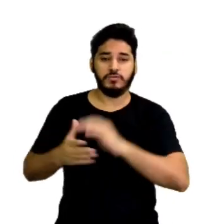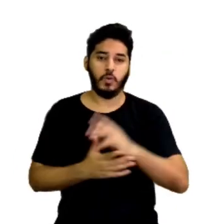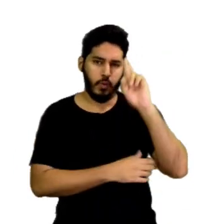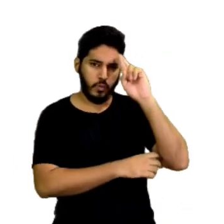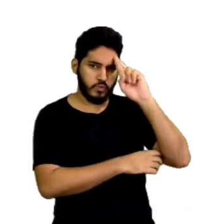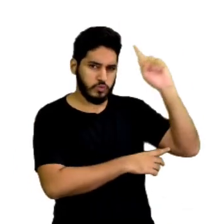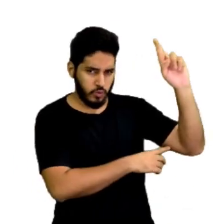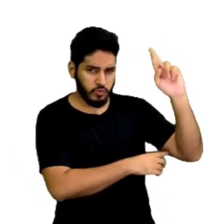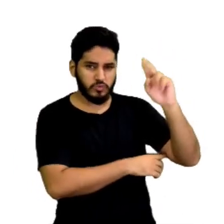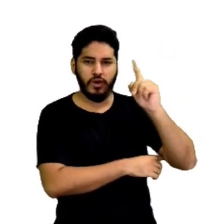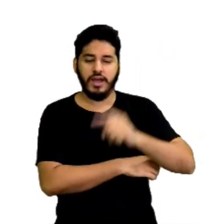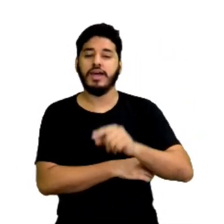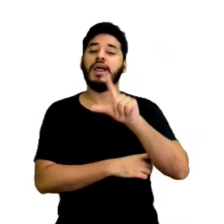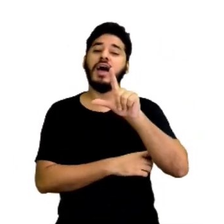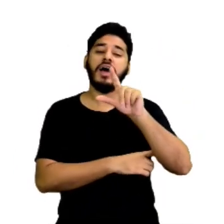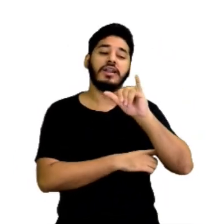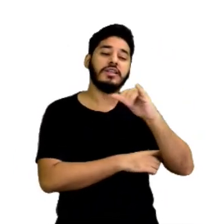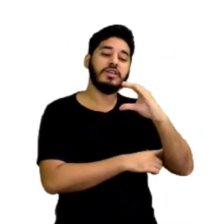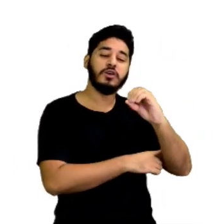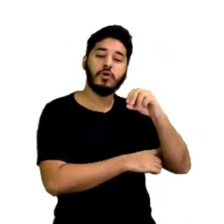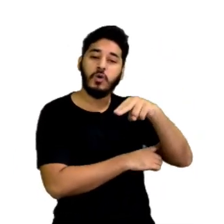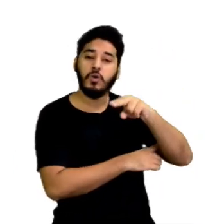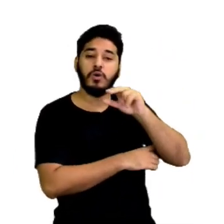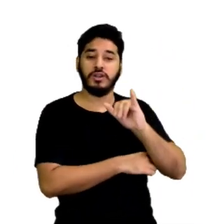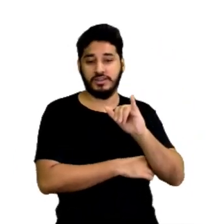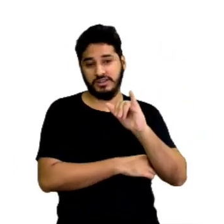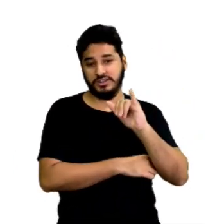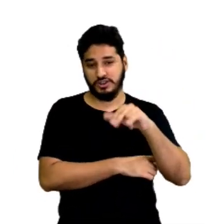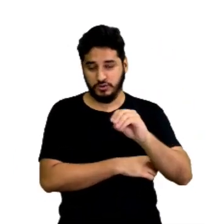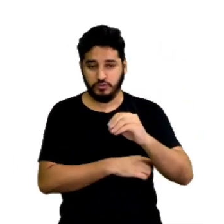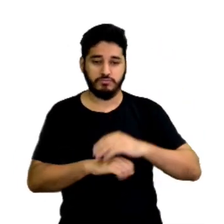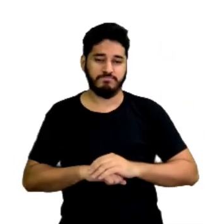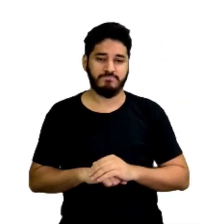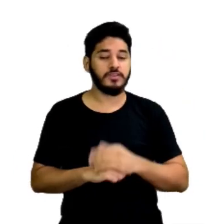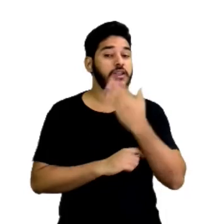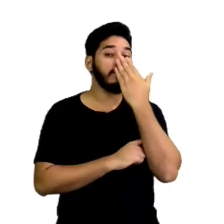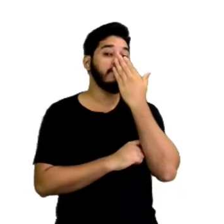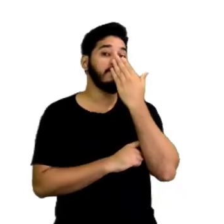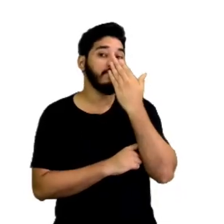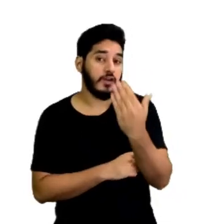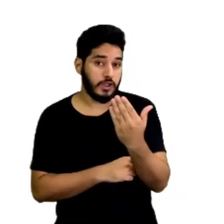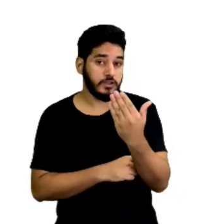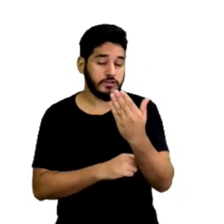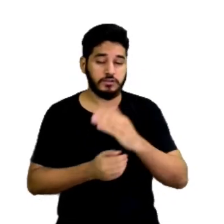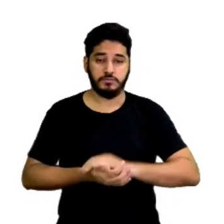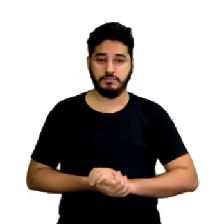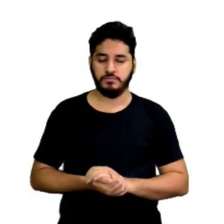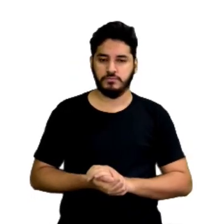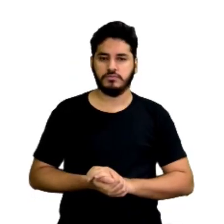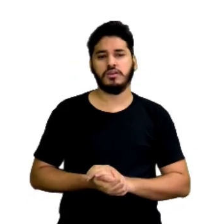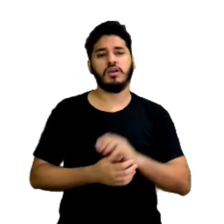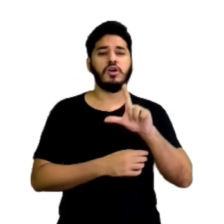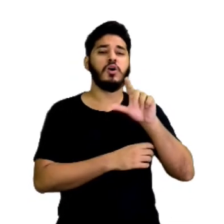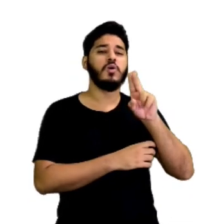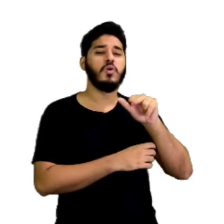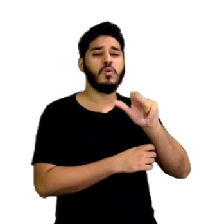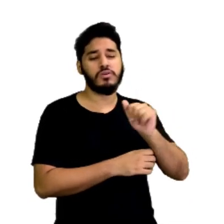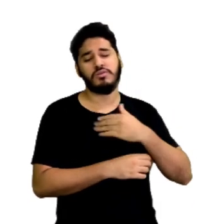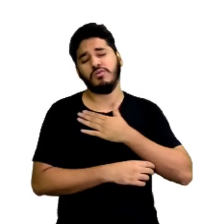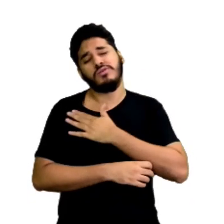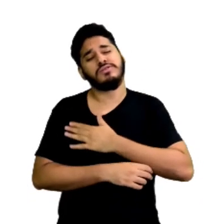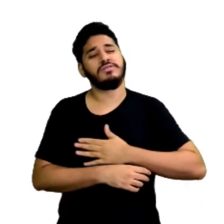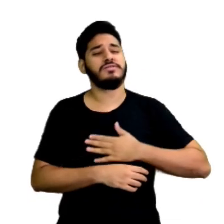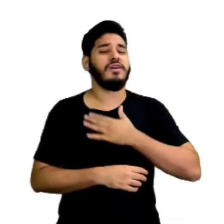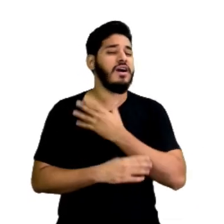senhor que se chamava Nicolino e morava em frente. Luna gostava muito